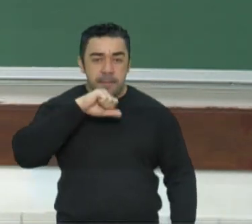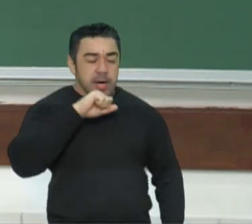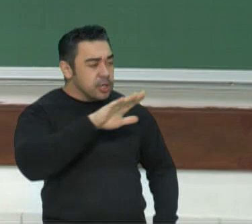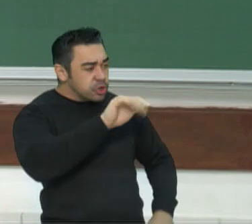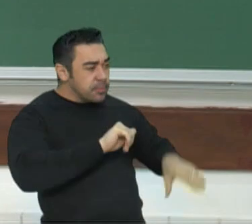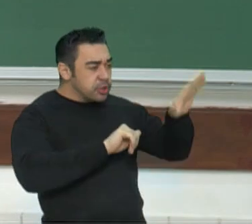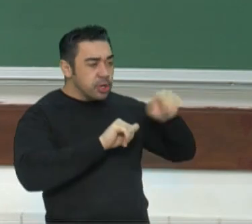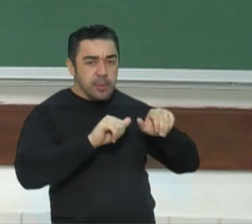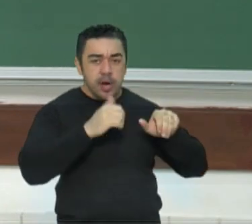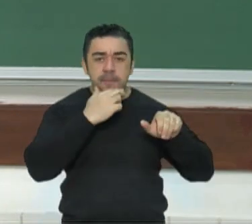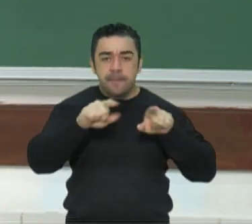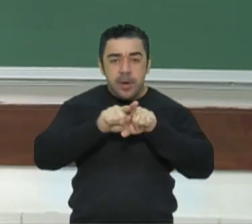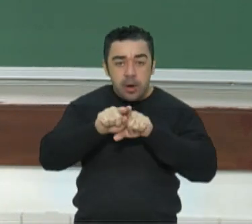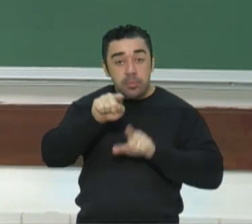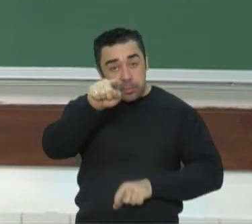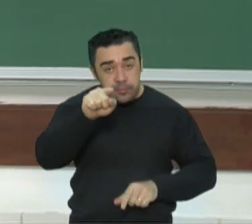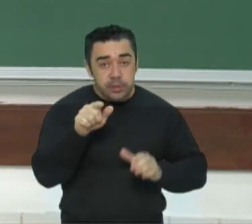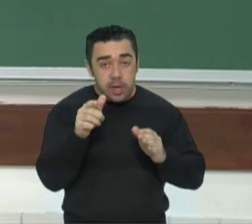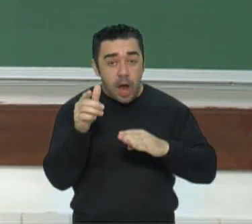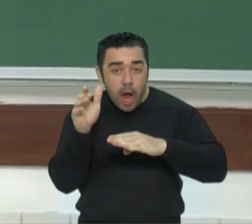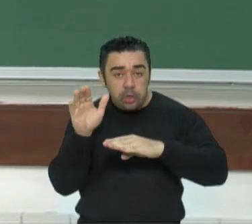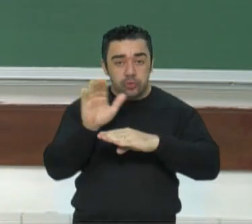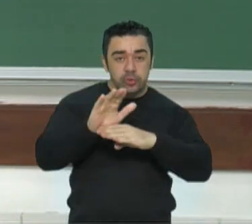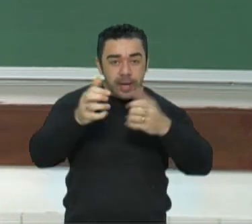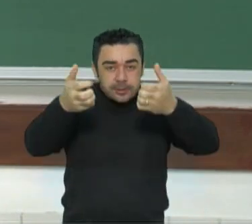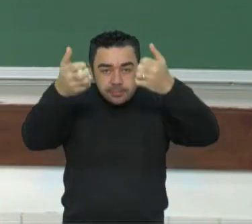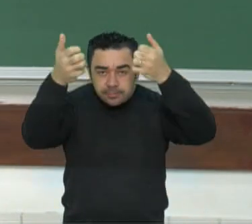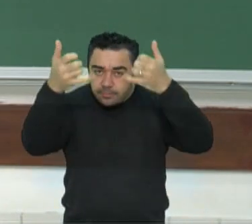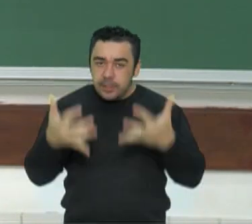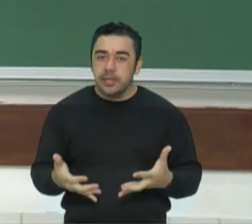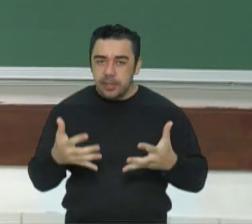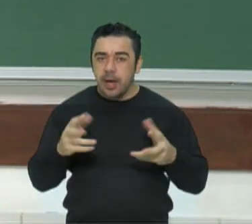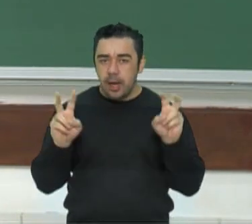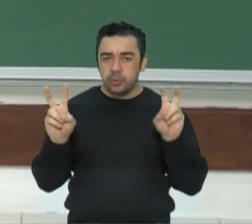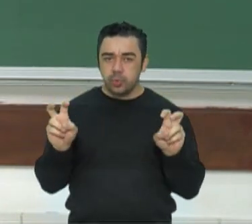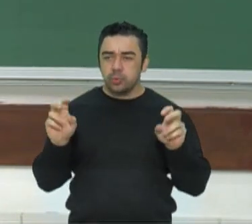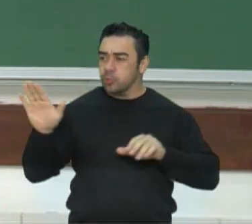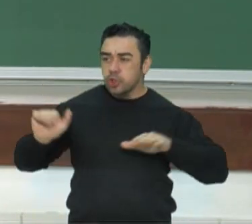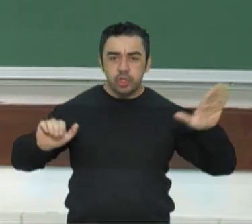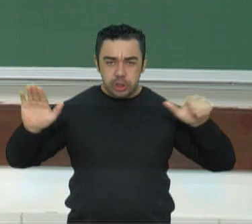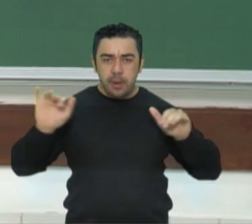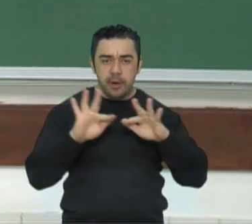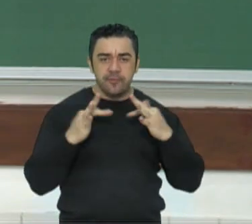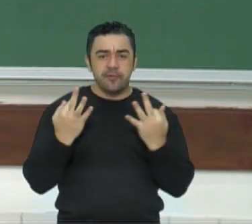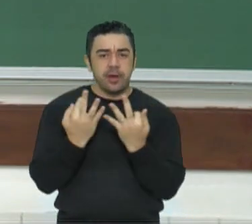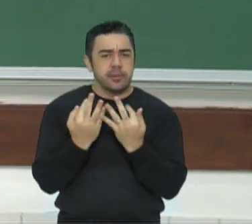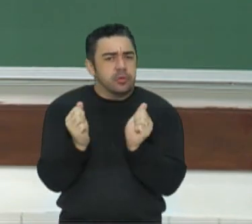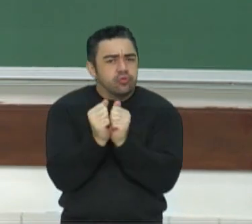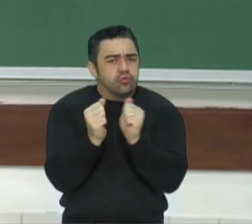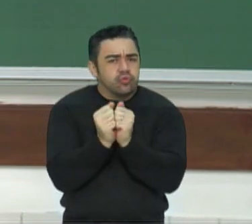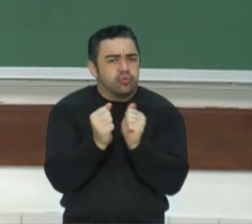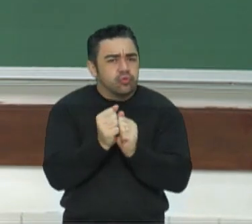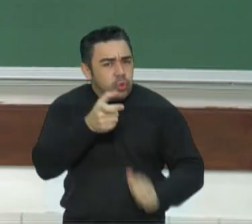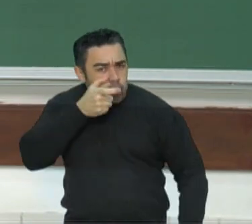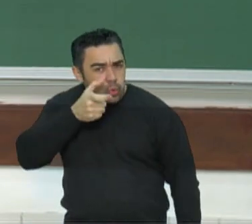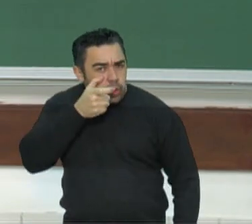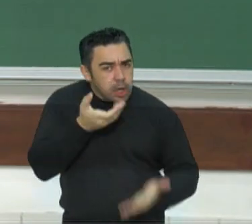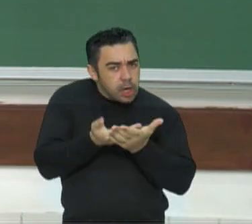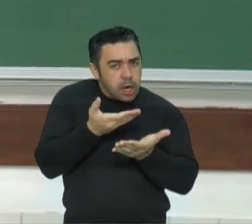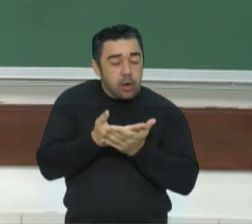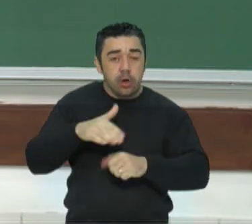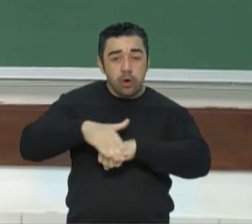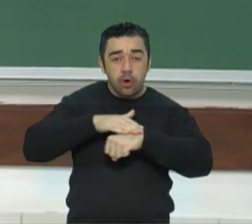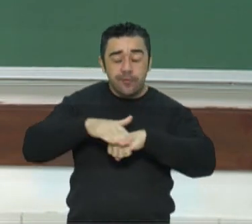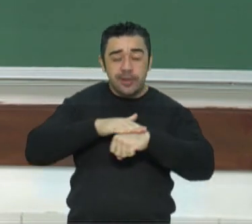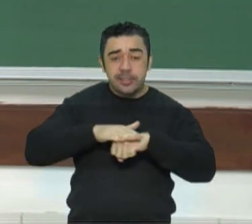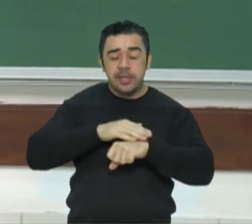alguém, para você até me ajudar a explicar para eles alguns assuntos. Chama todo mundo aí para a gente conversar hoje sobre uma